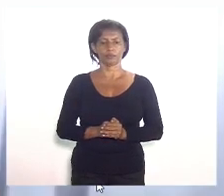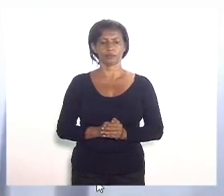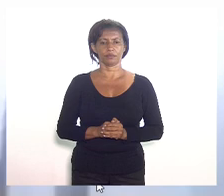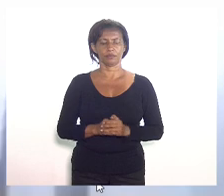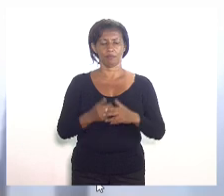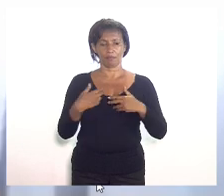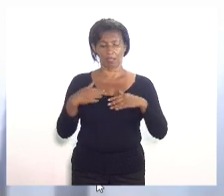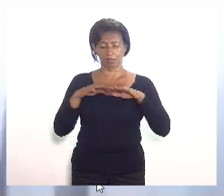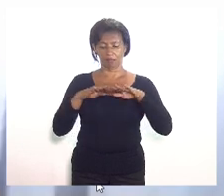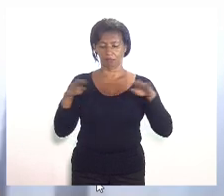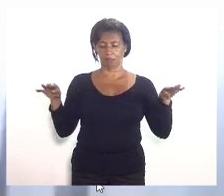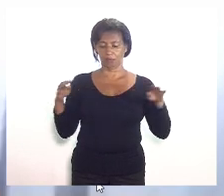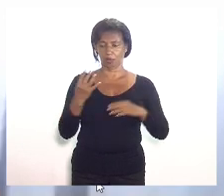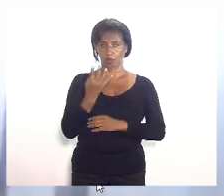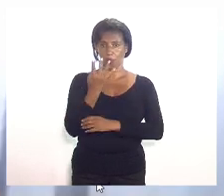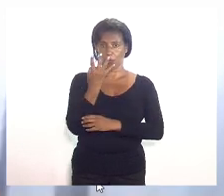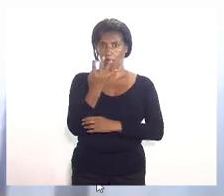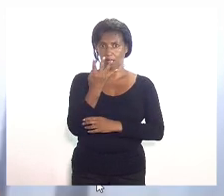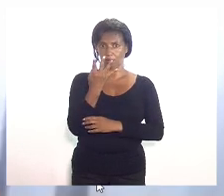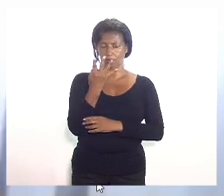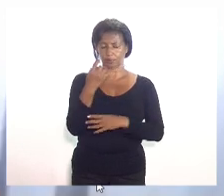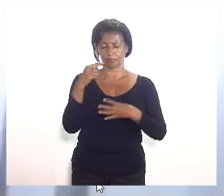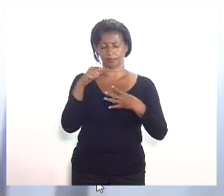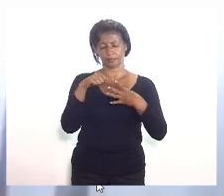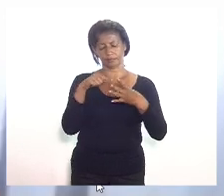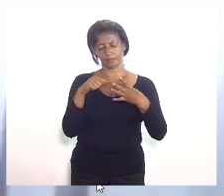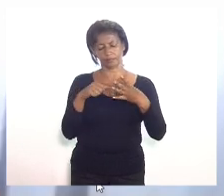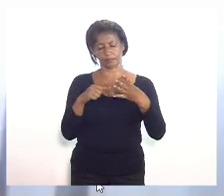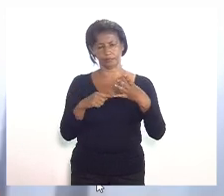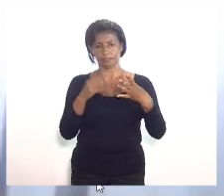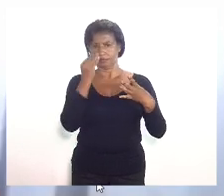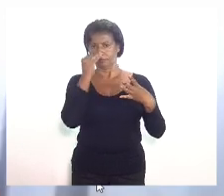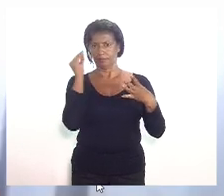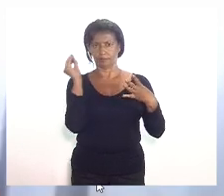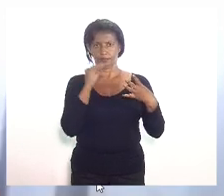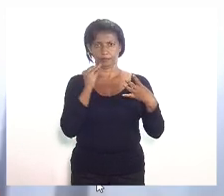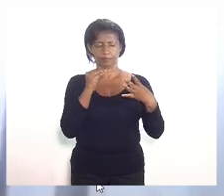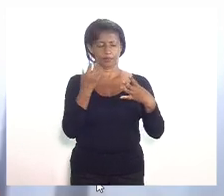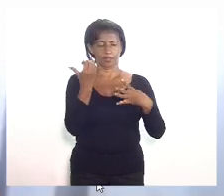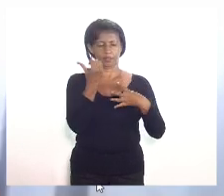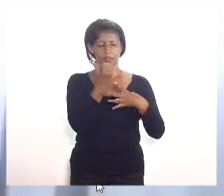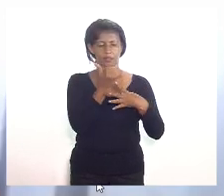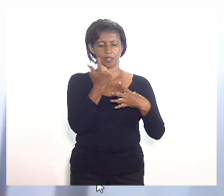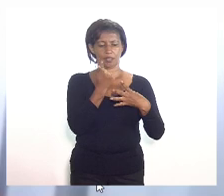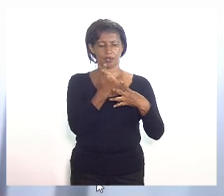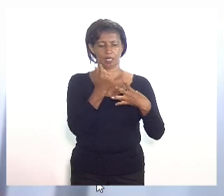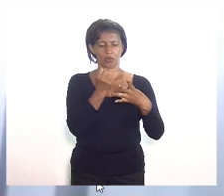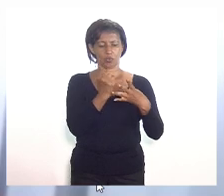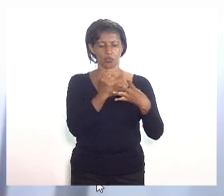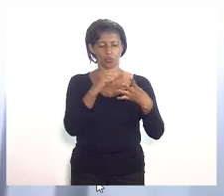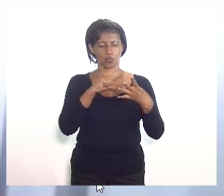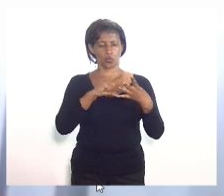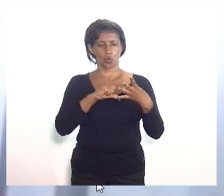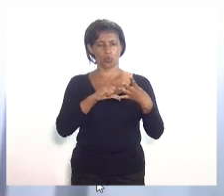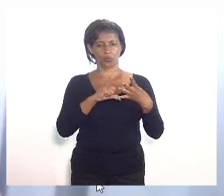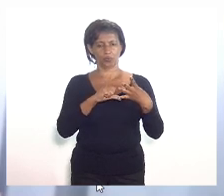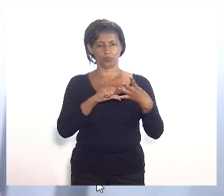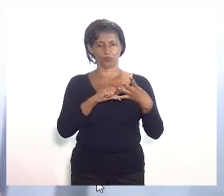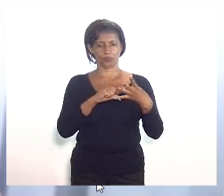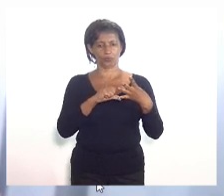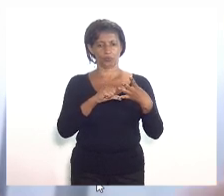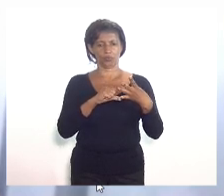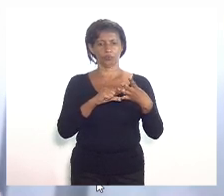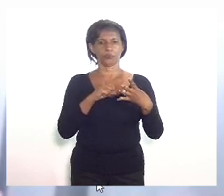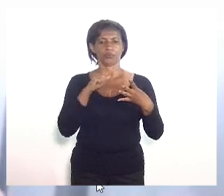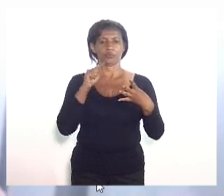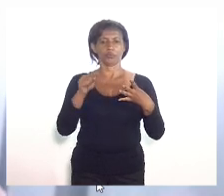destaques, entretanto, houve a rejeição da emenda 6, 7, 8 e 9 nos termos da